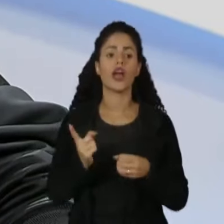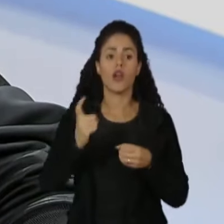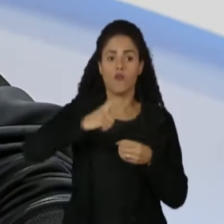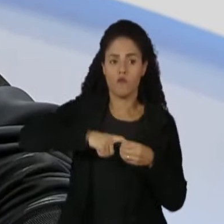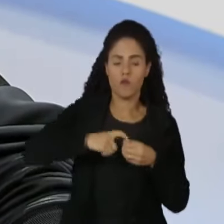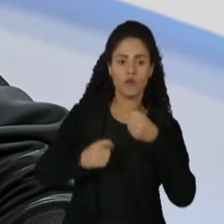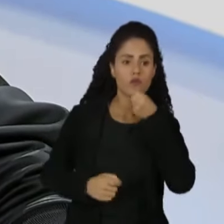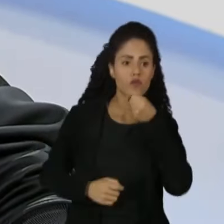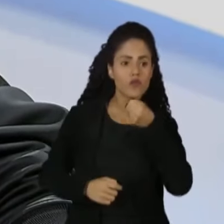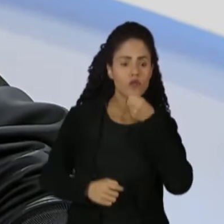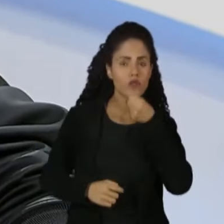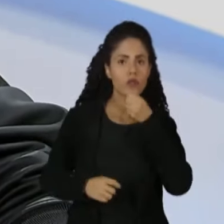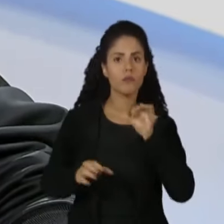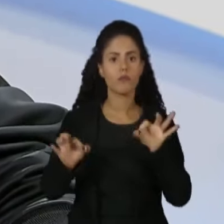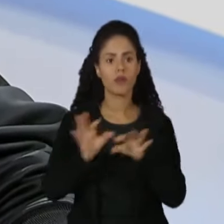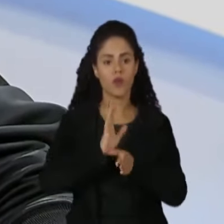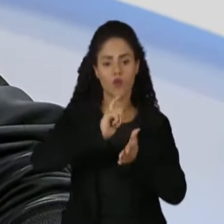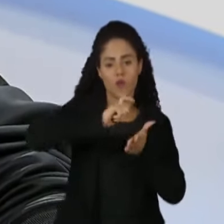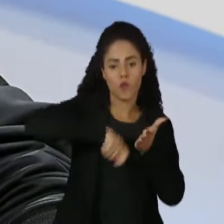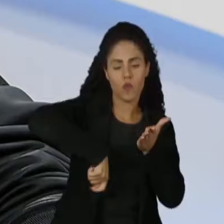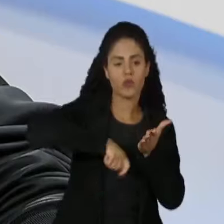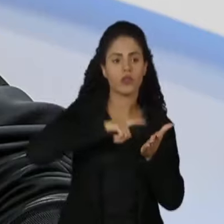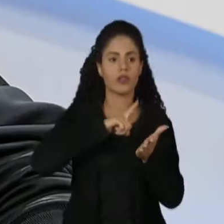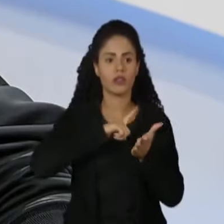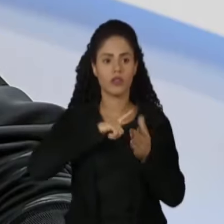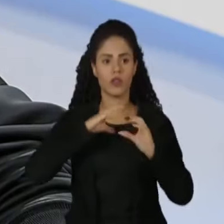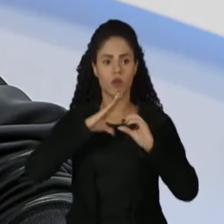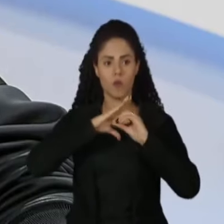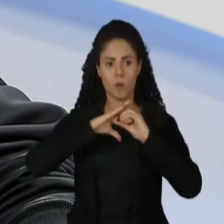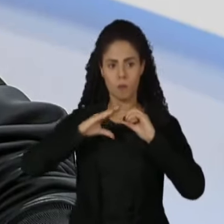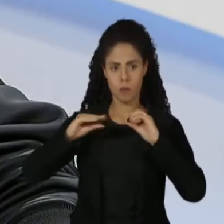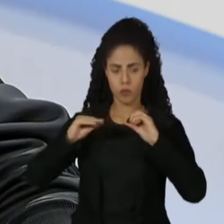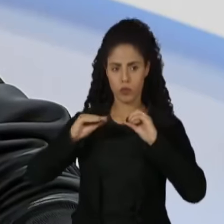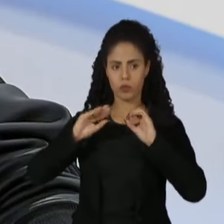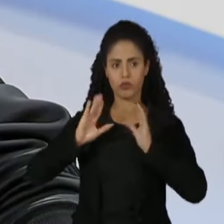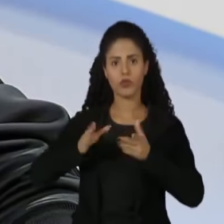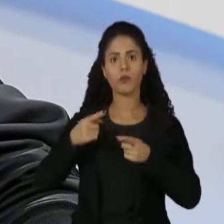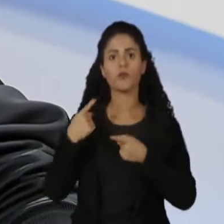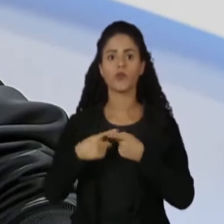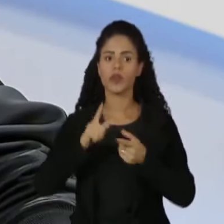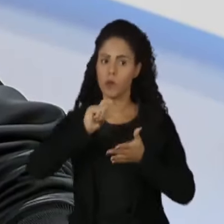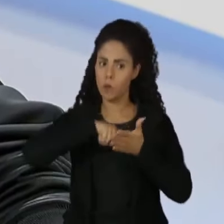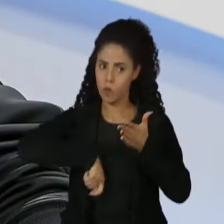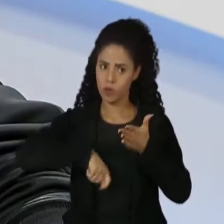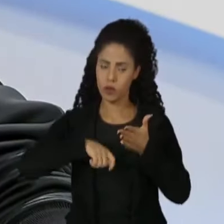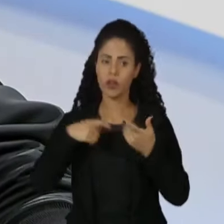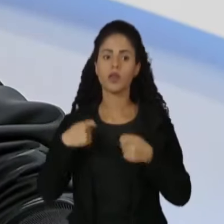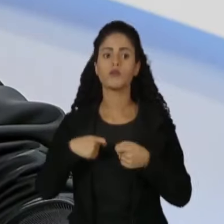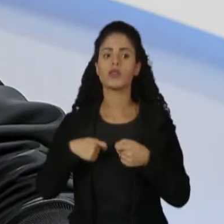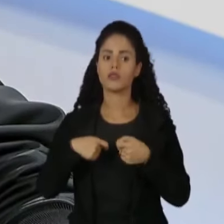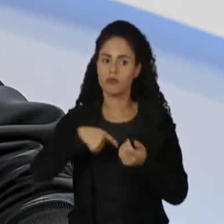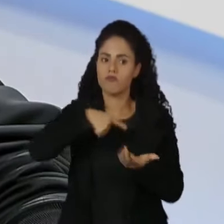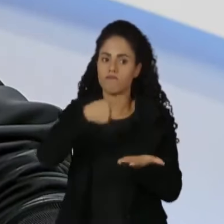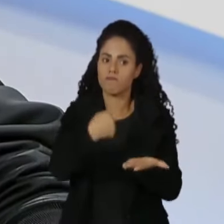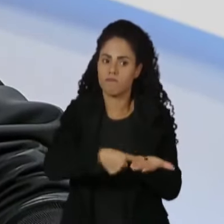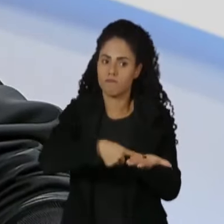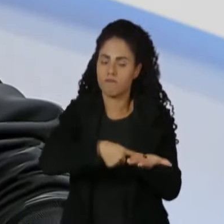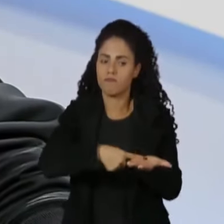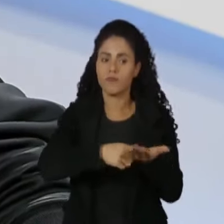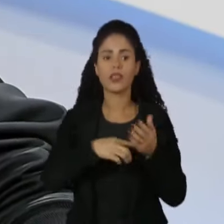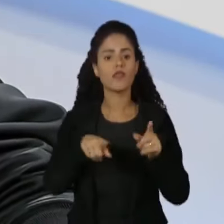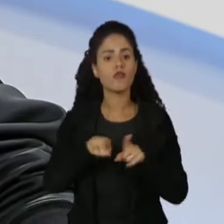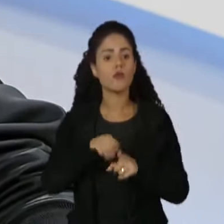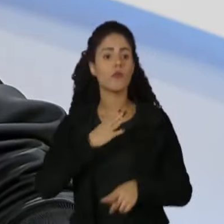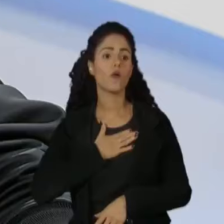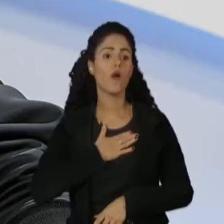ao jornalismo para cumprir o meu contrato com a Band, porque é contrato e eu devo cumprir, e porque